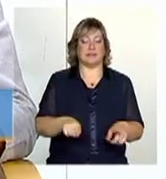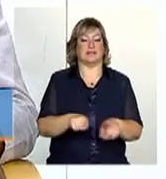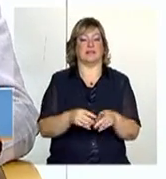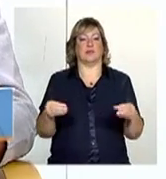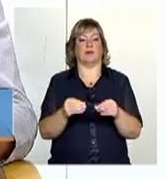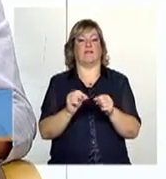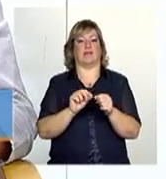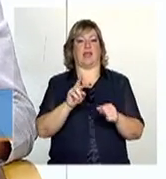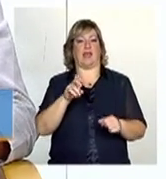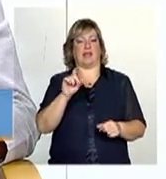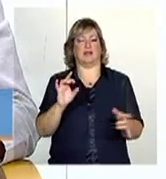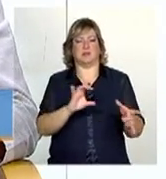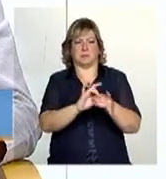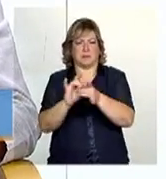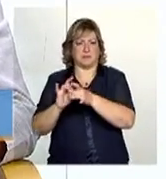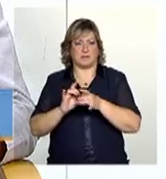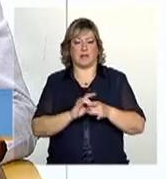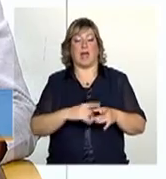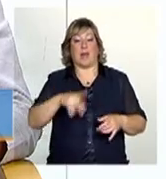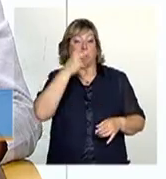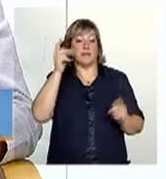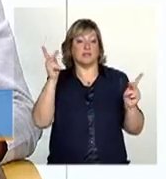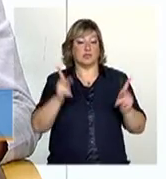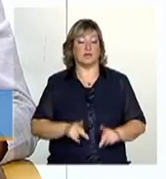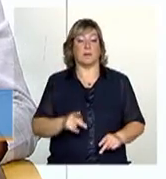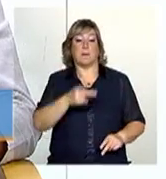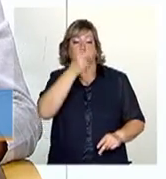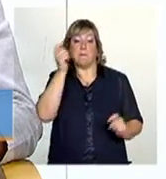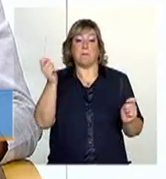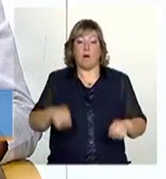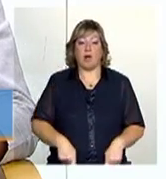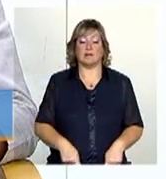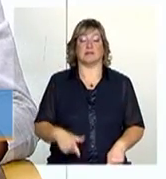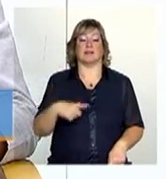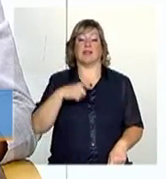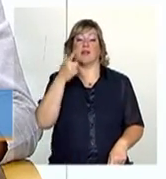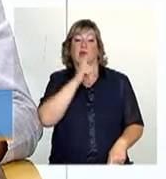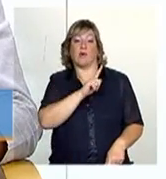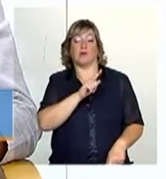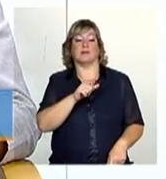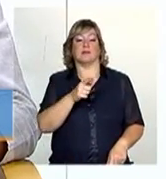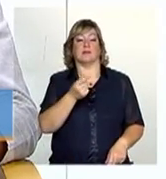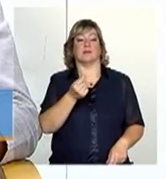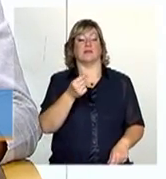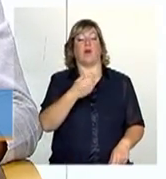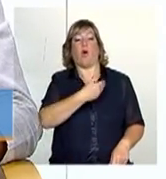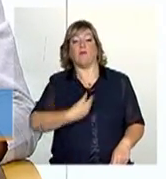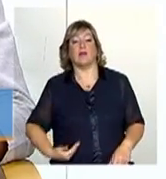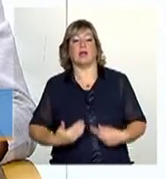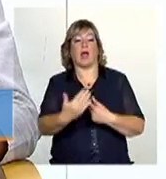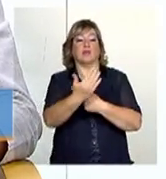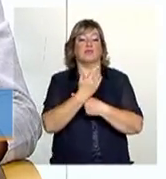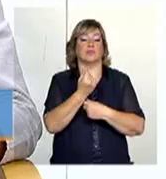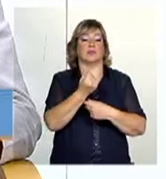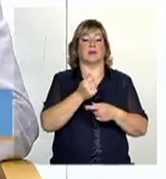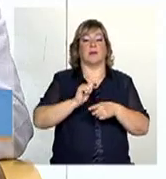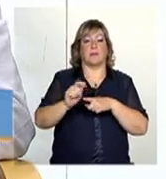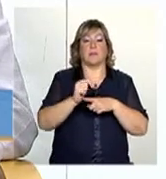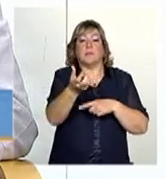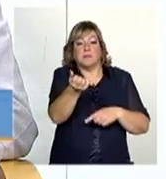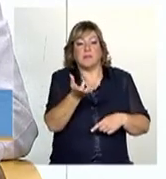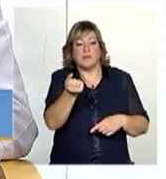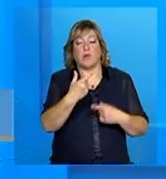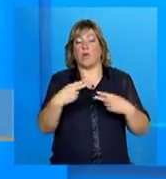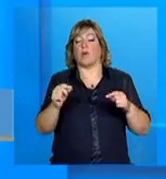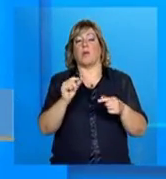muito bem amarrada para que as pessoas possam ter acesso aos programas que necessitam conforme o ciclo de vida, conforme suas vulnerabilidades, enfim.